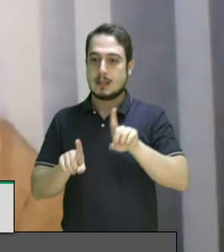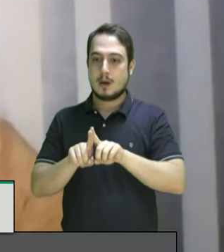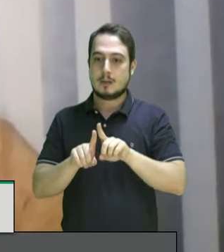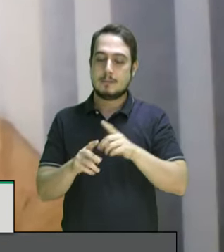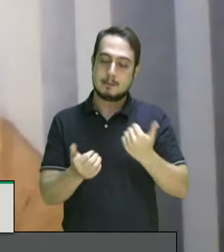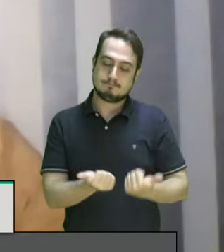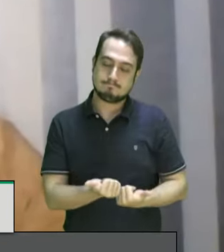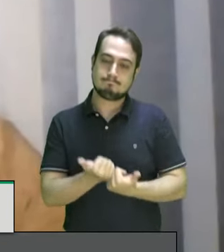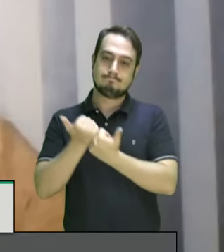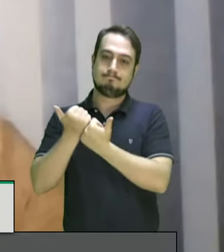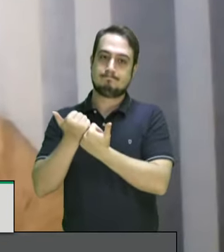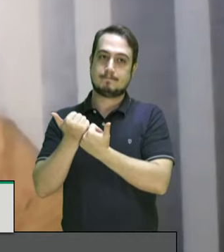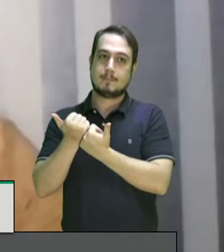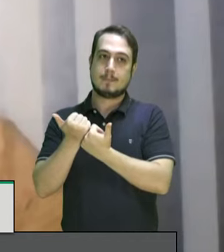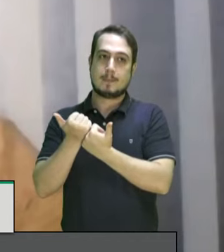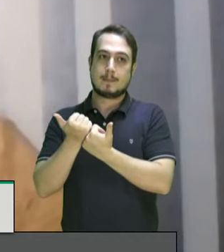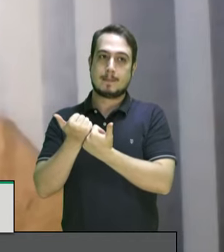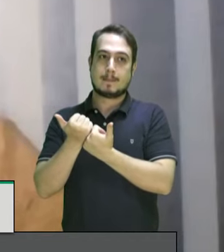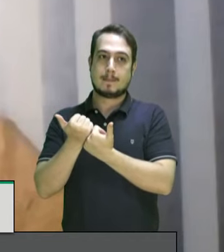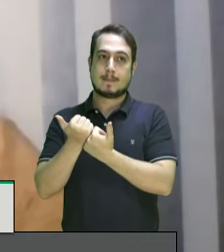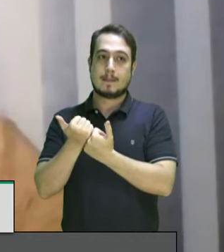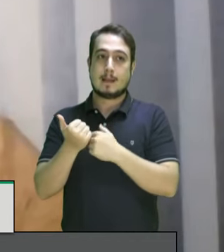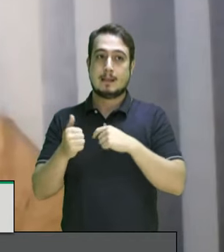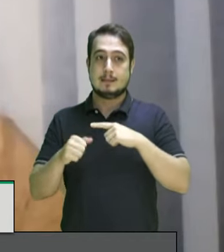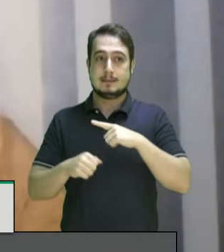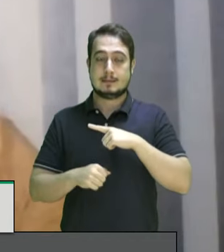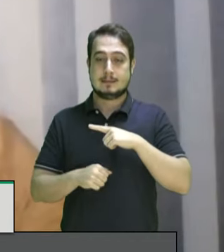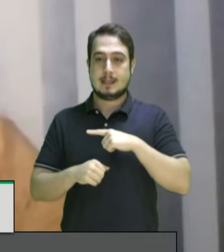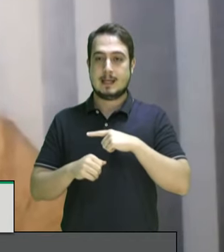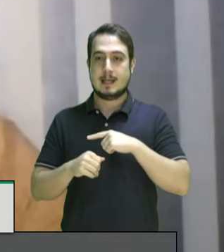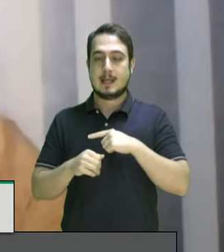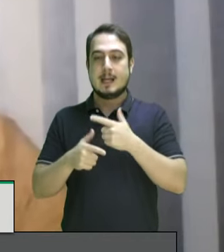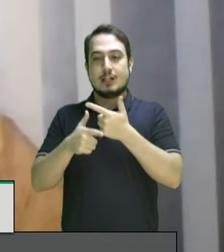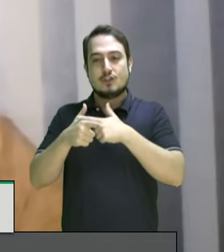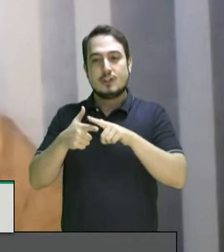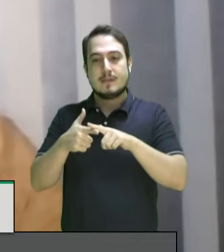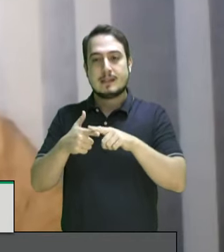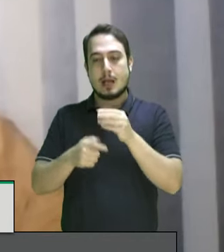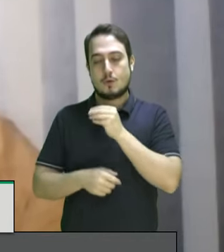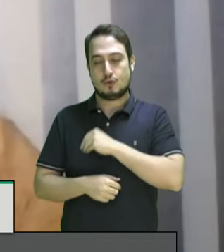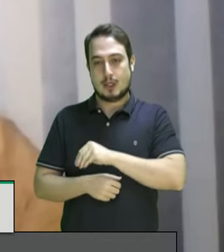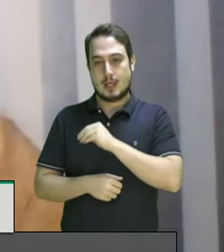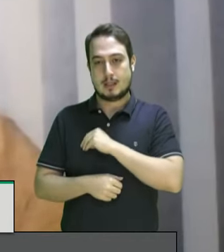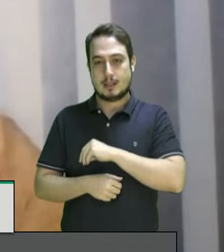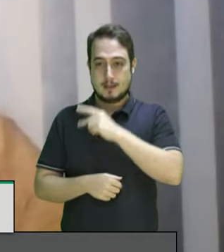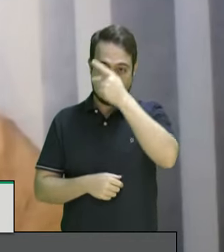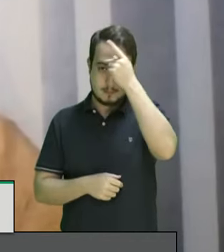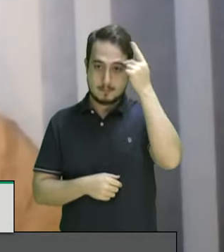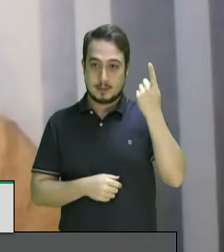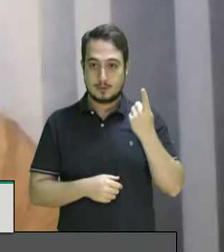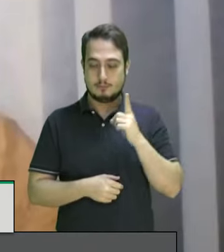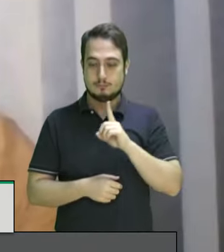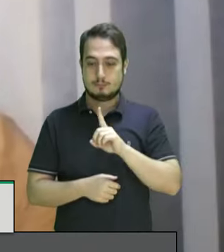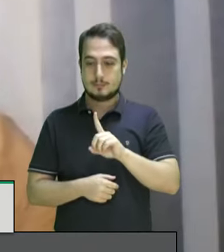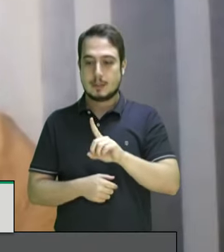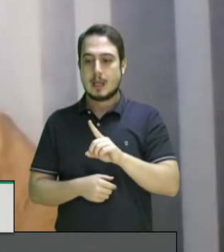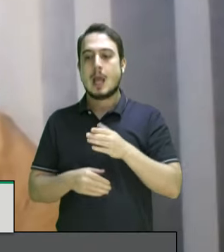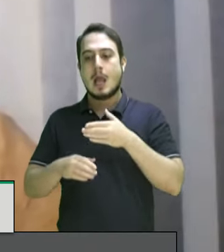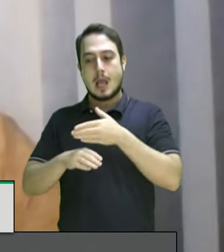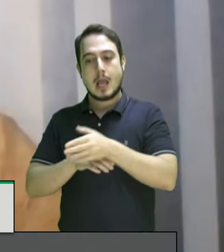necessário que exista divisão de renda que propicie a pessoa que acessa a